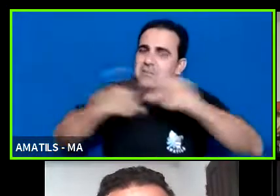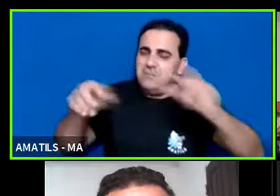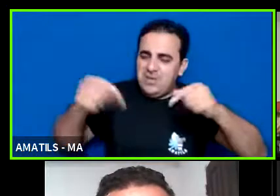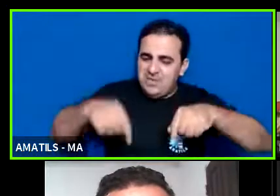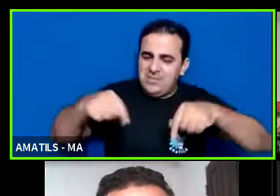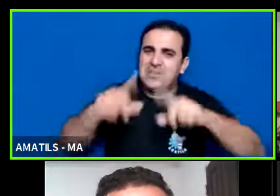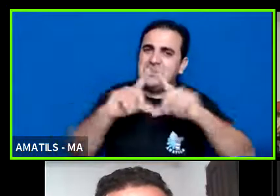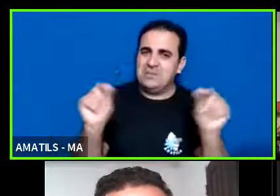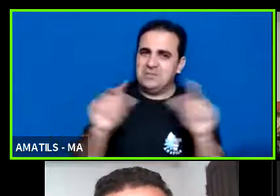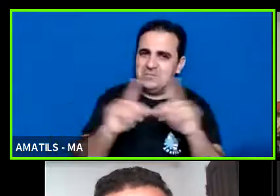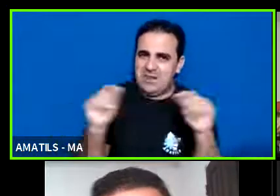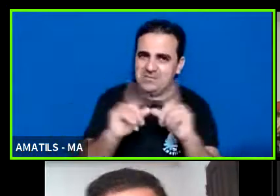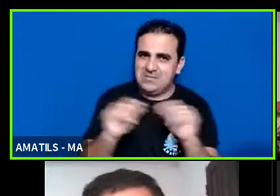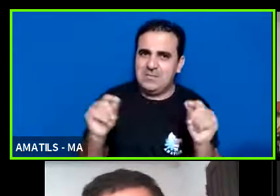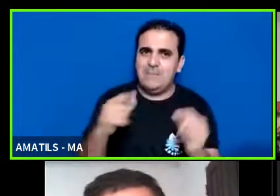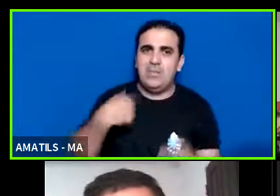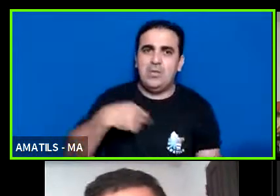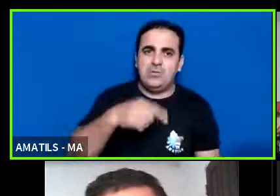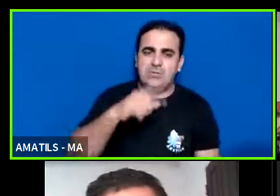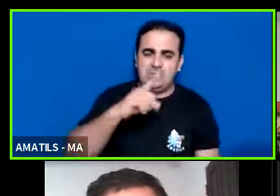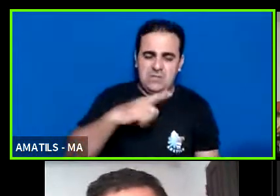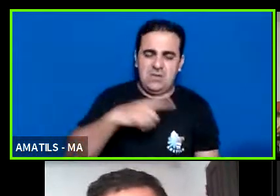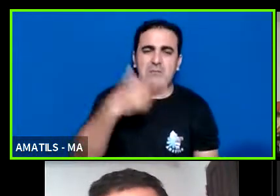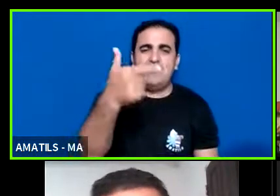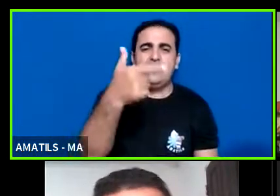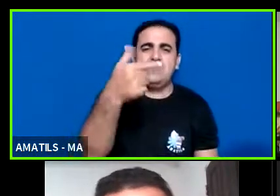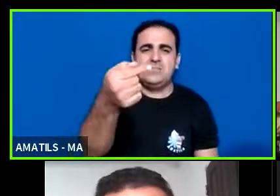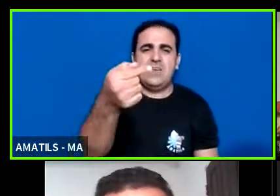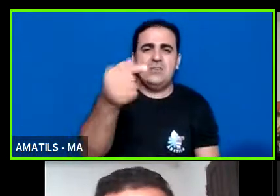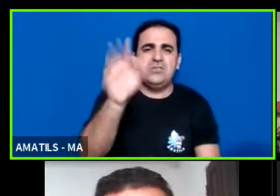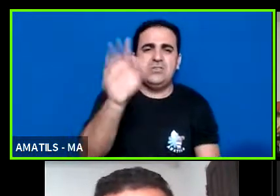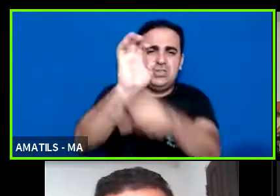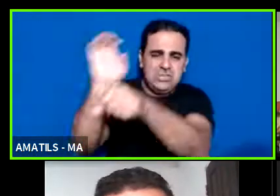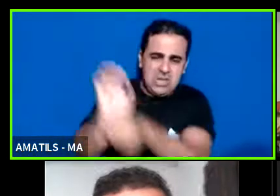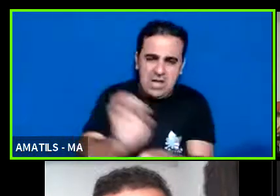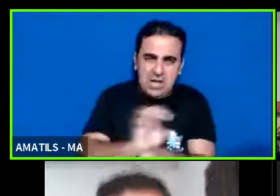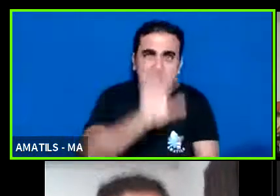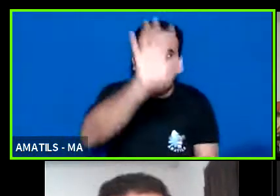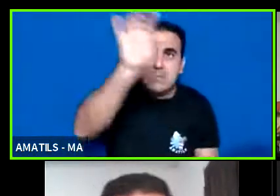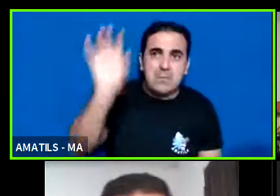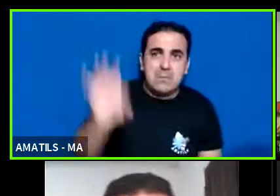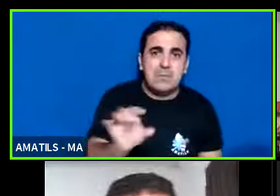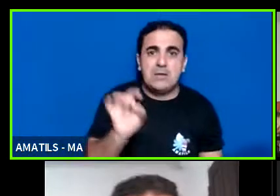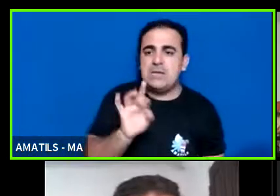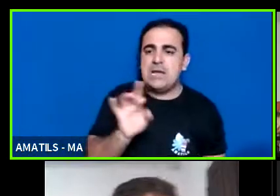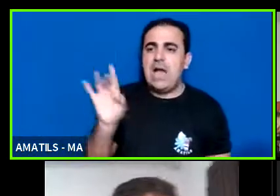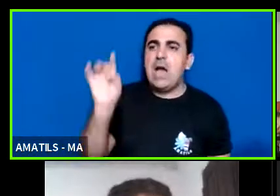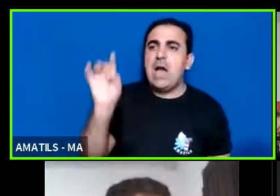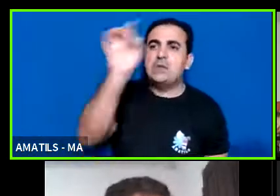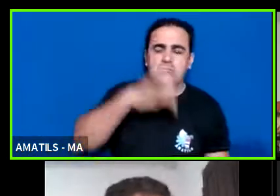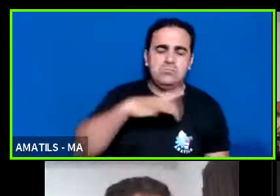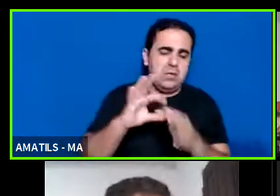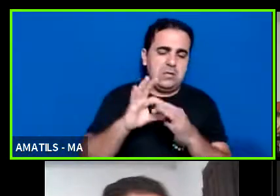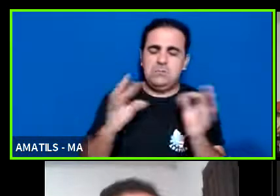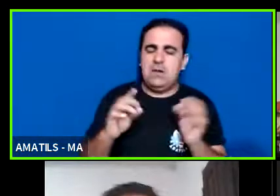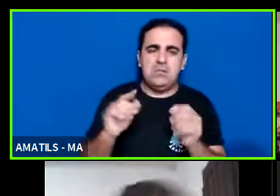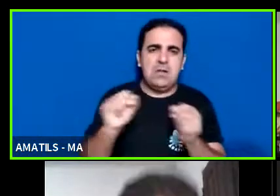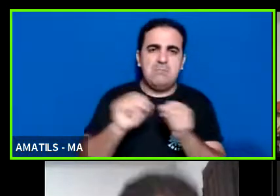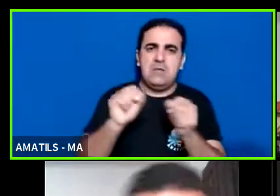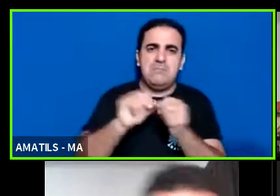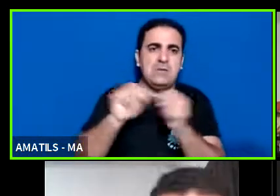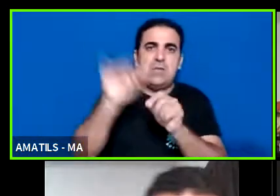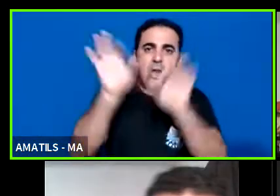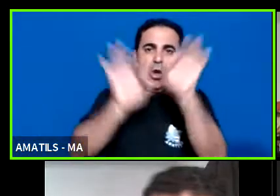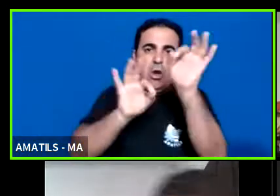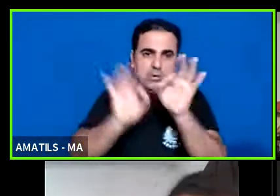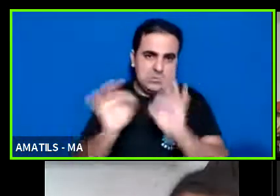certeza nós somos 27 Estados e cada um dos Estados tem liberdade para lidar com essa questão o que é